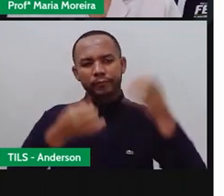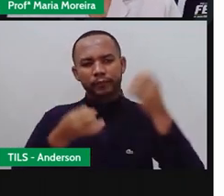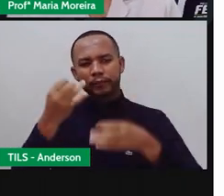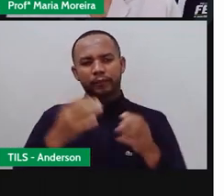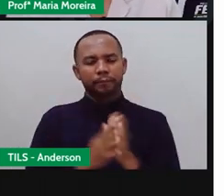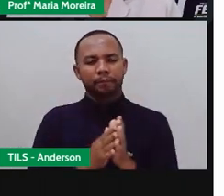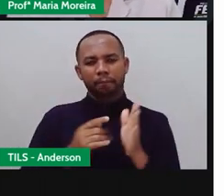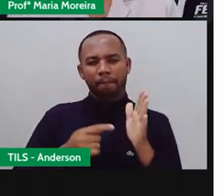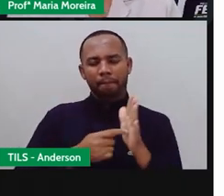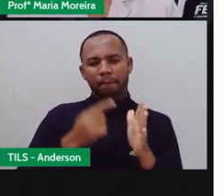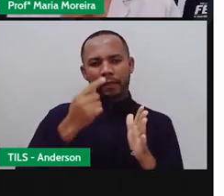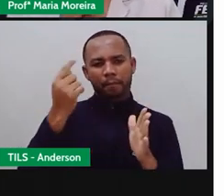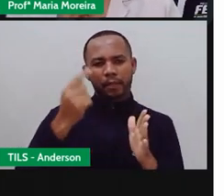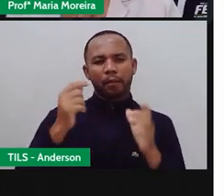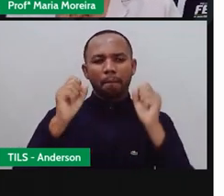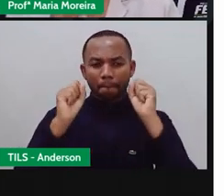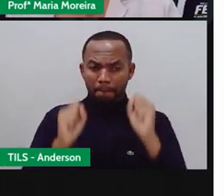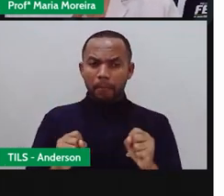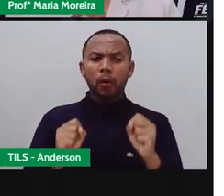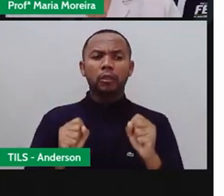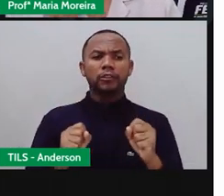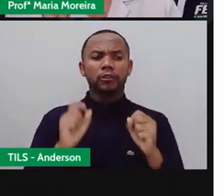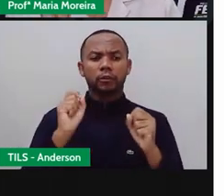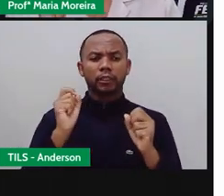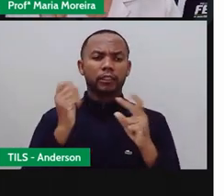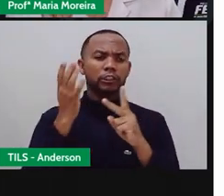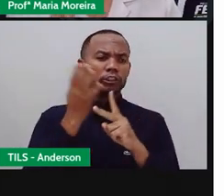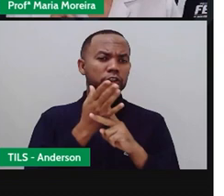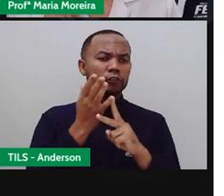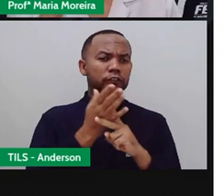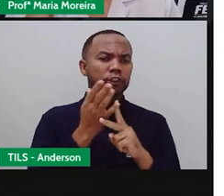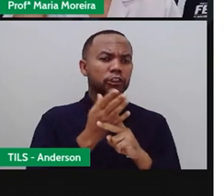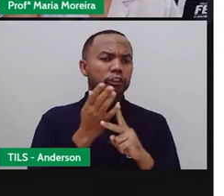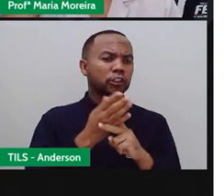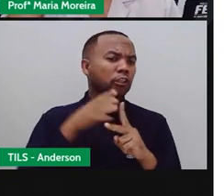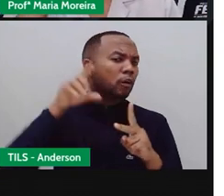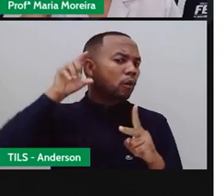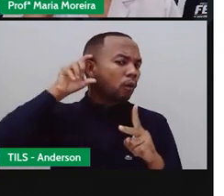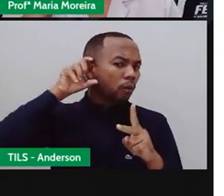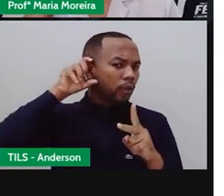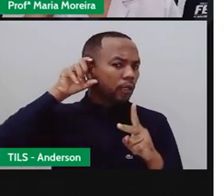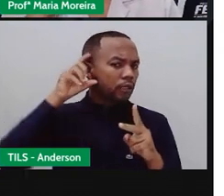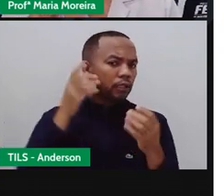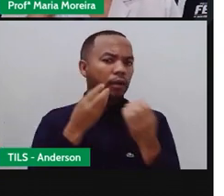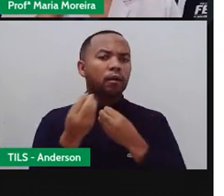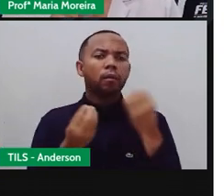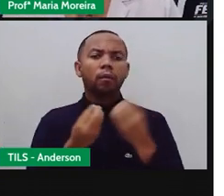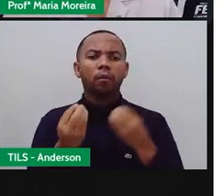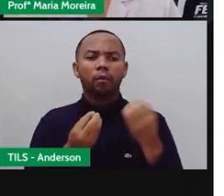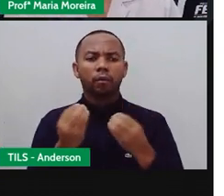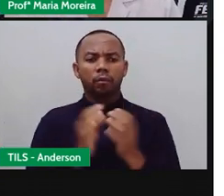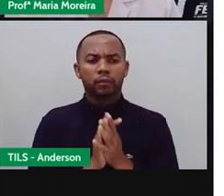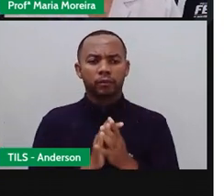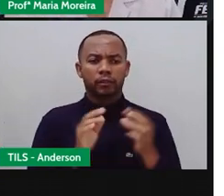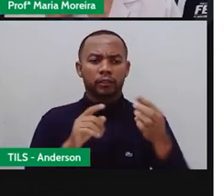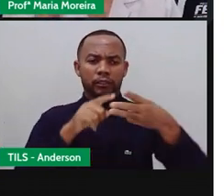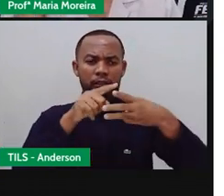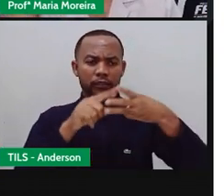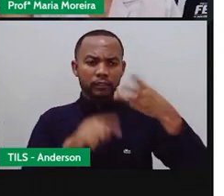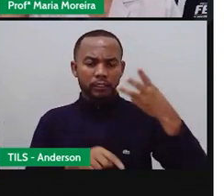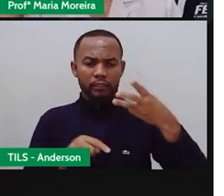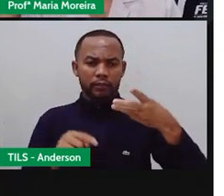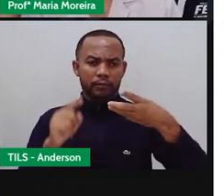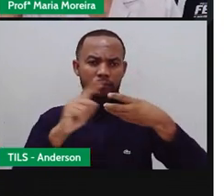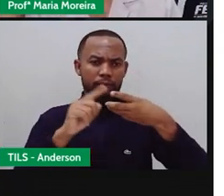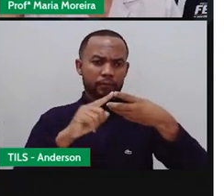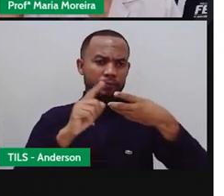Primeiro, podemos dividi-la Dividi-la quem? Dividi-la a orelha em três porções A